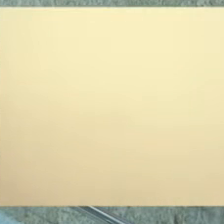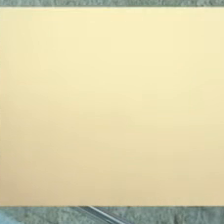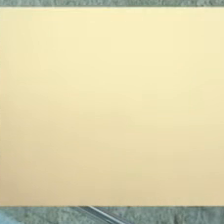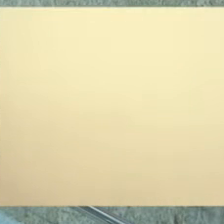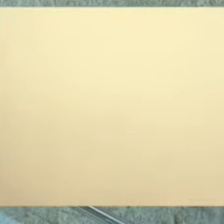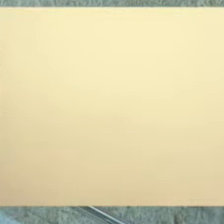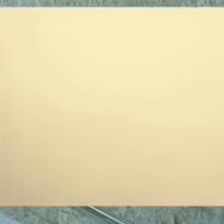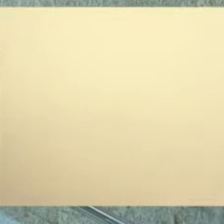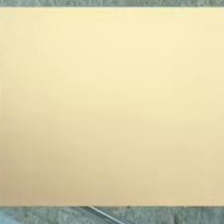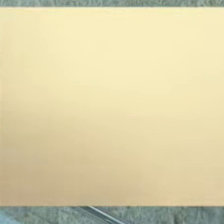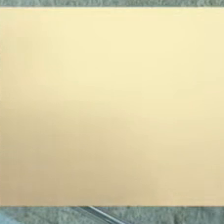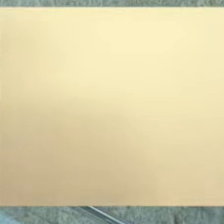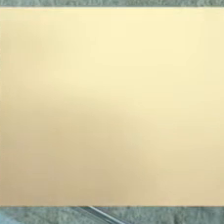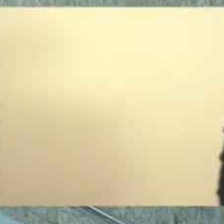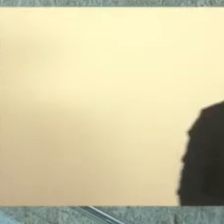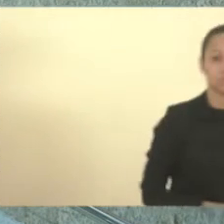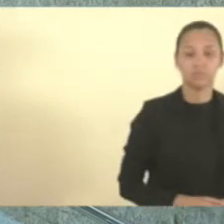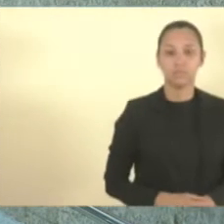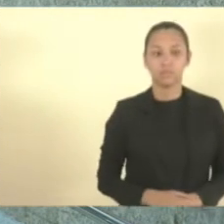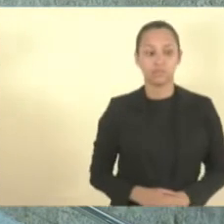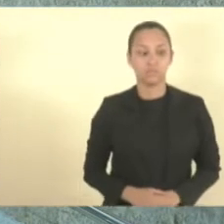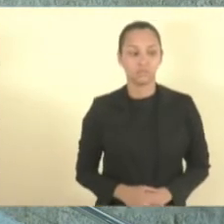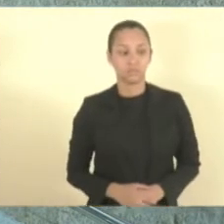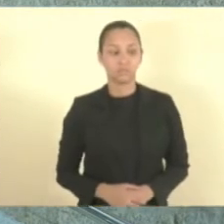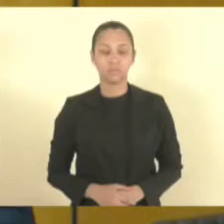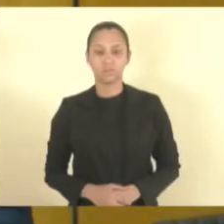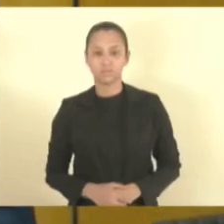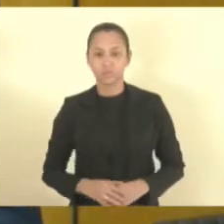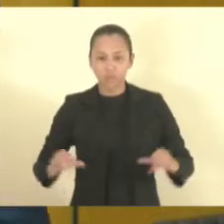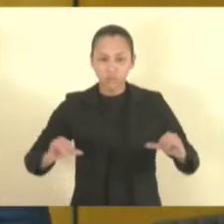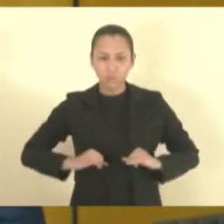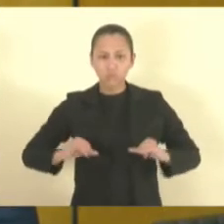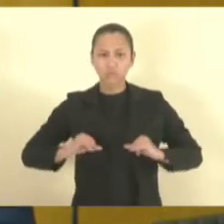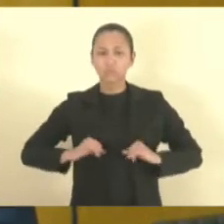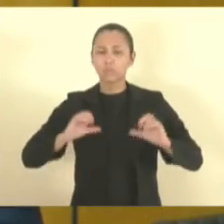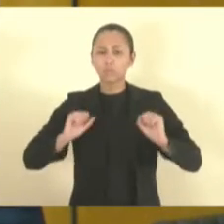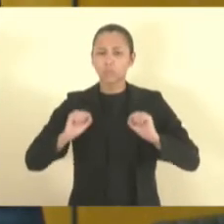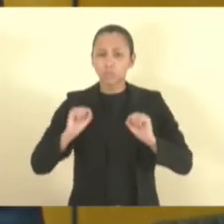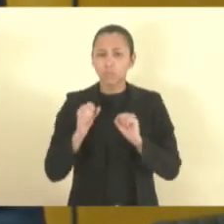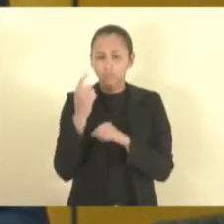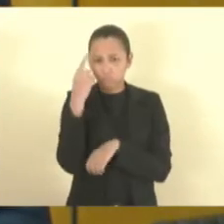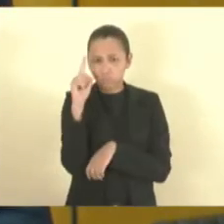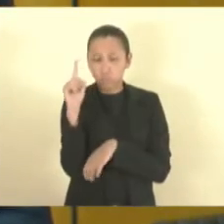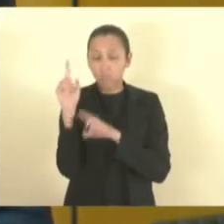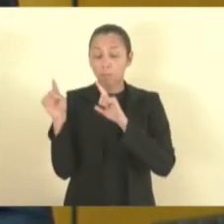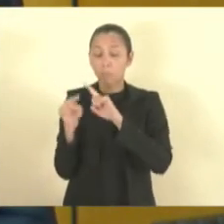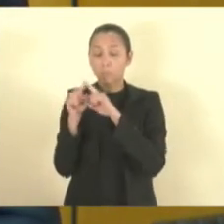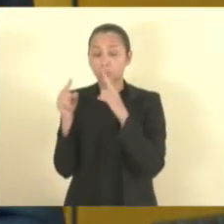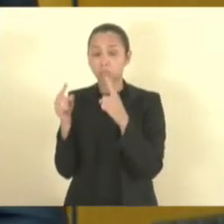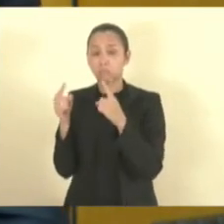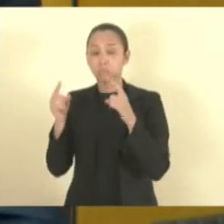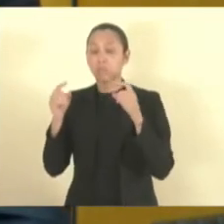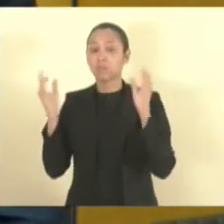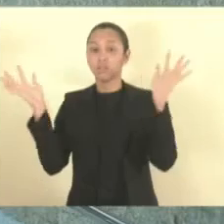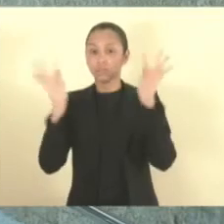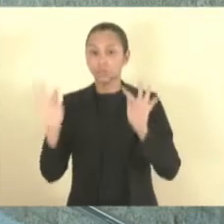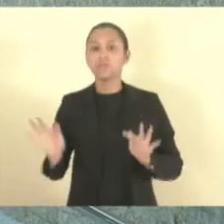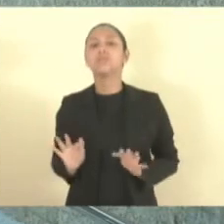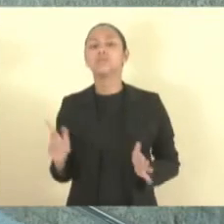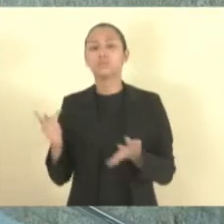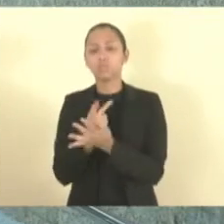O choro pode durar uma noite, mas a alegria vem pela manhã. Obrigado, presidente.